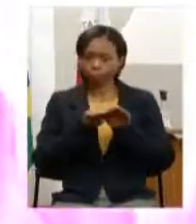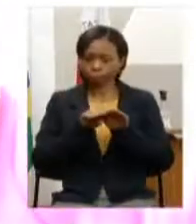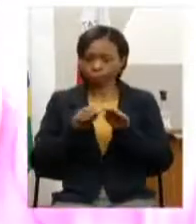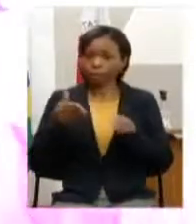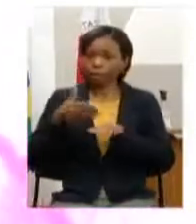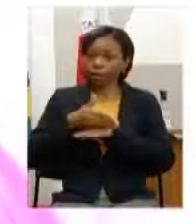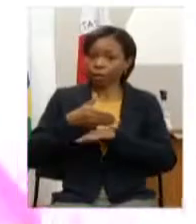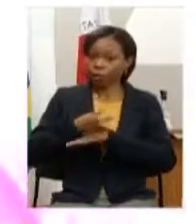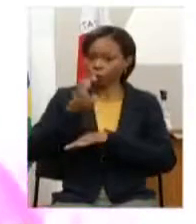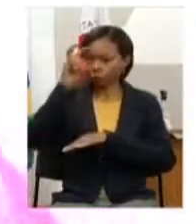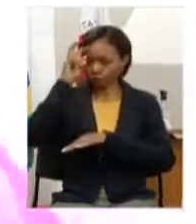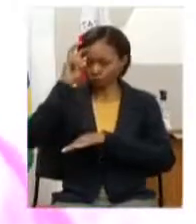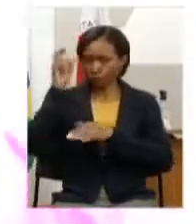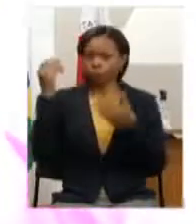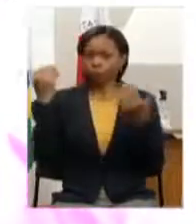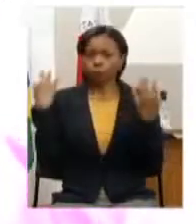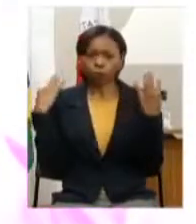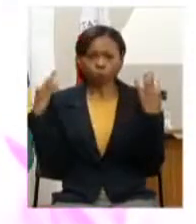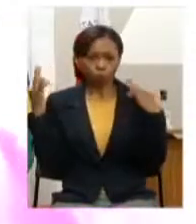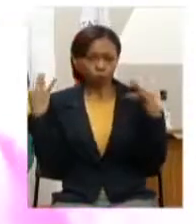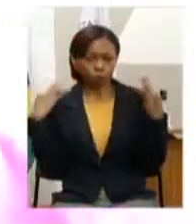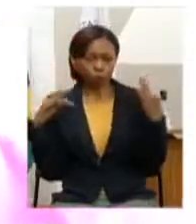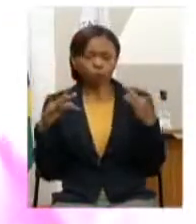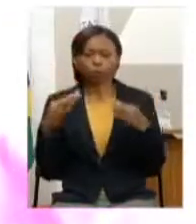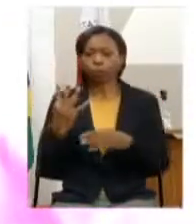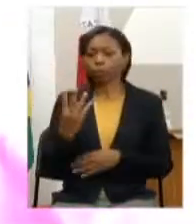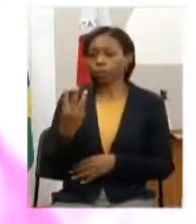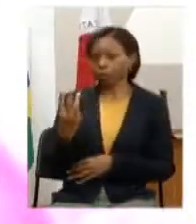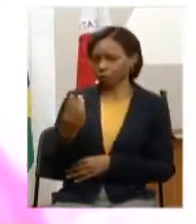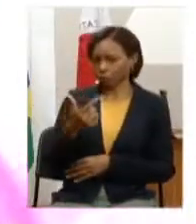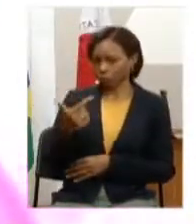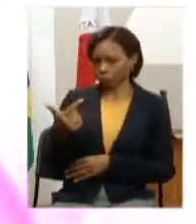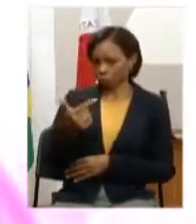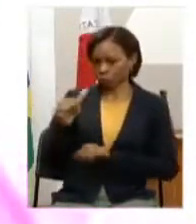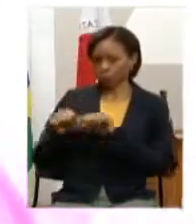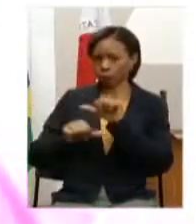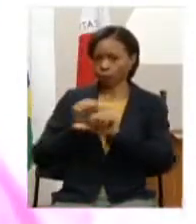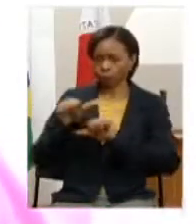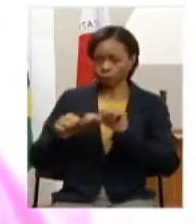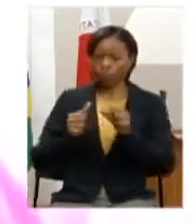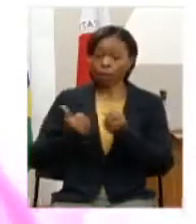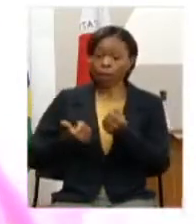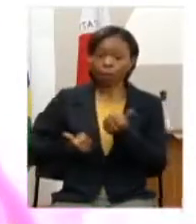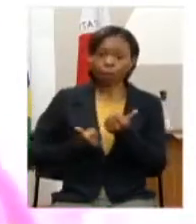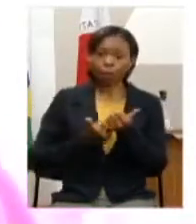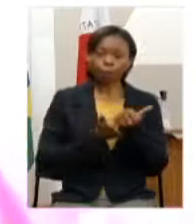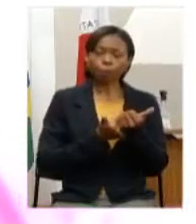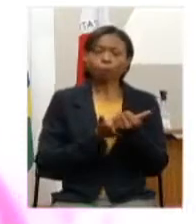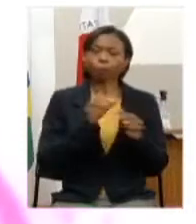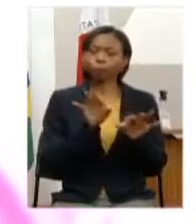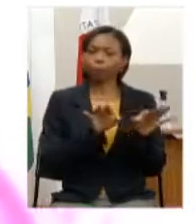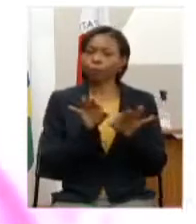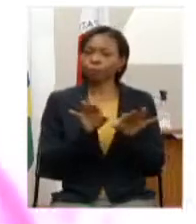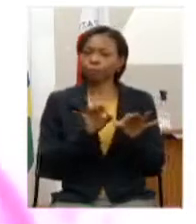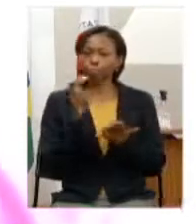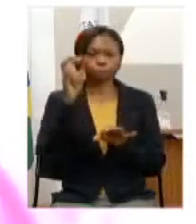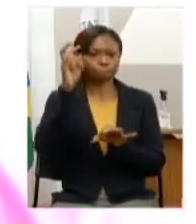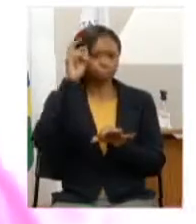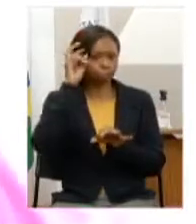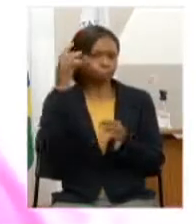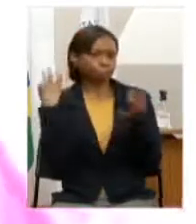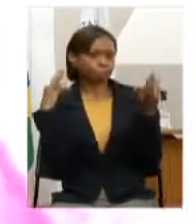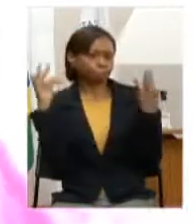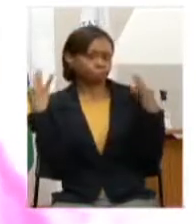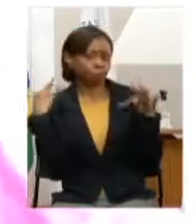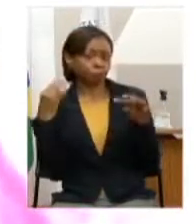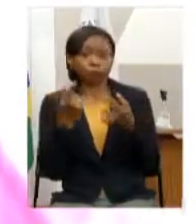alterar a meta física da ação 4322 apoia projetos culturais e turísticos executados por meio de